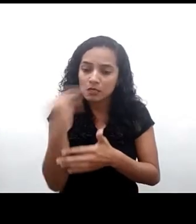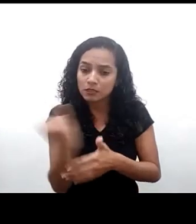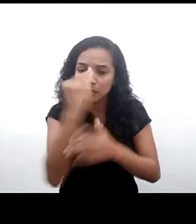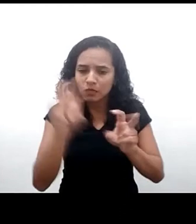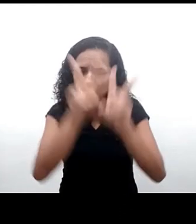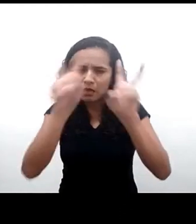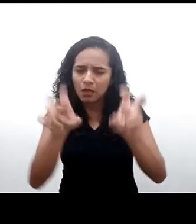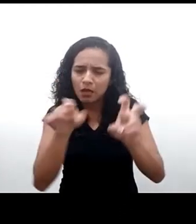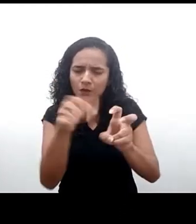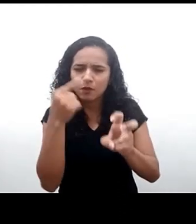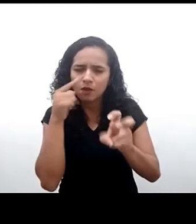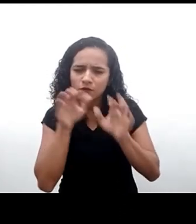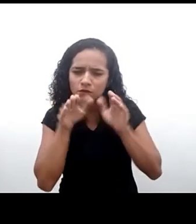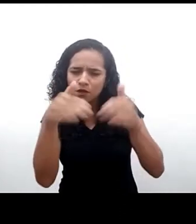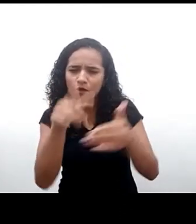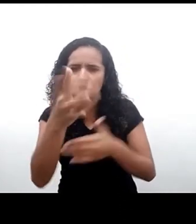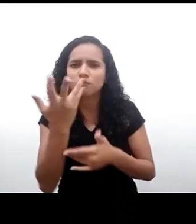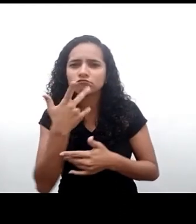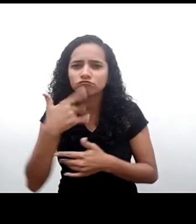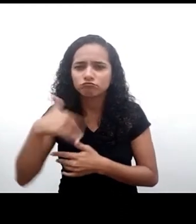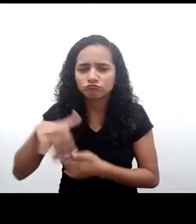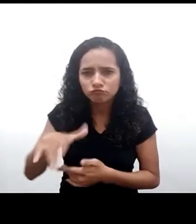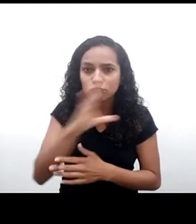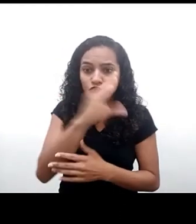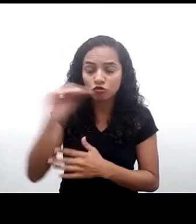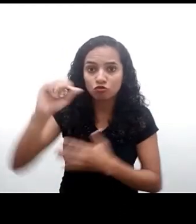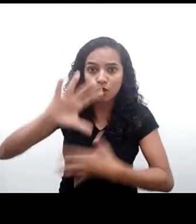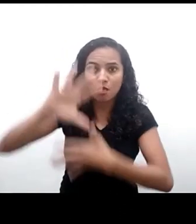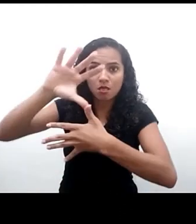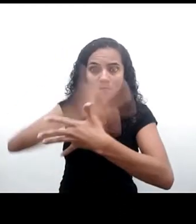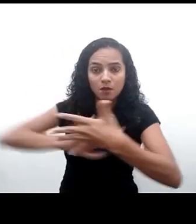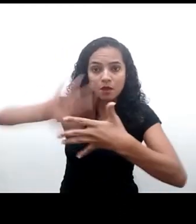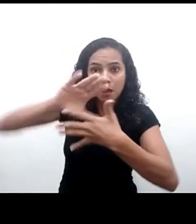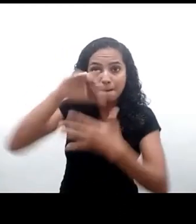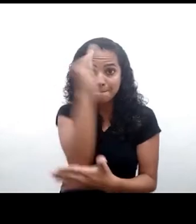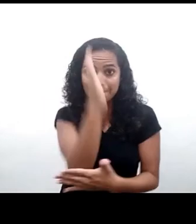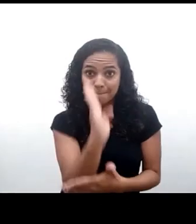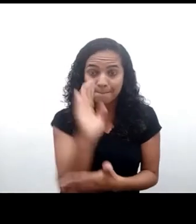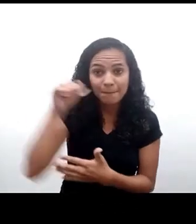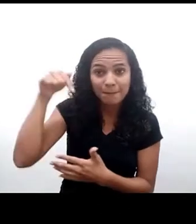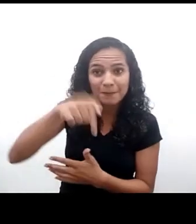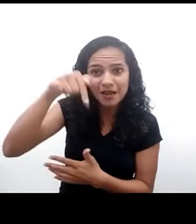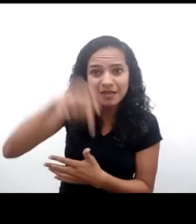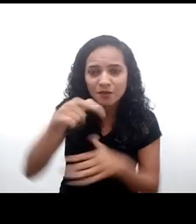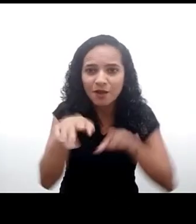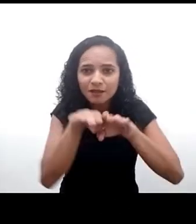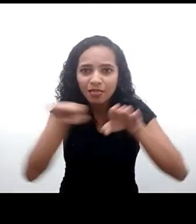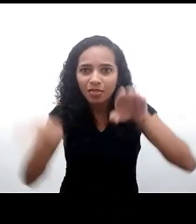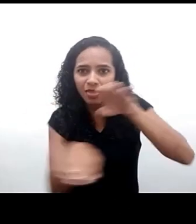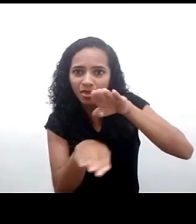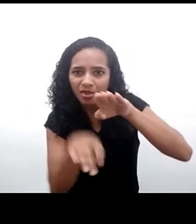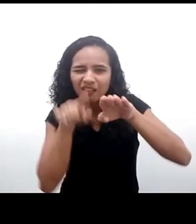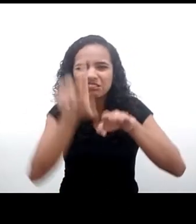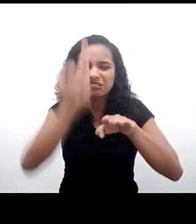olhamos para as infâncias e adolescentes aqui na América Latina. Em um país como o Brasil, por exemplo, no qual as desigualdades afetam direitos fundamentais de